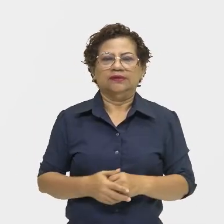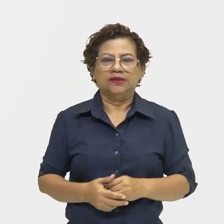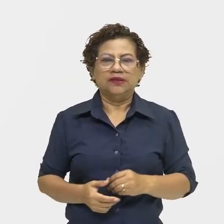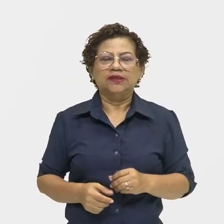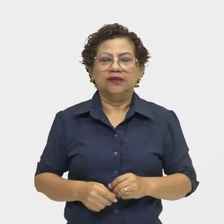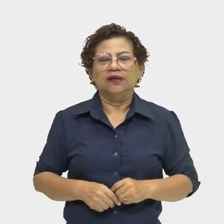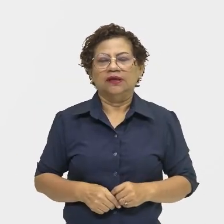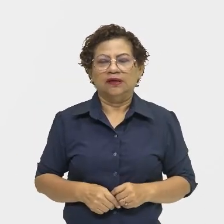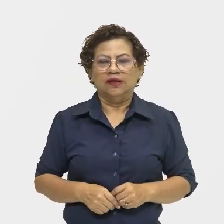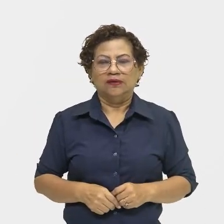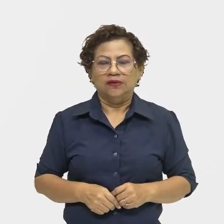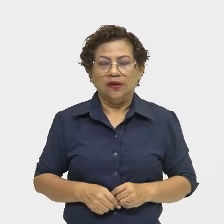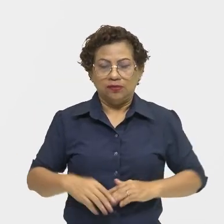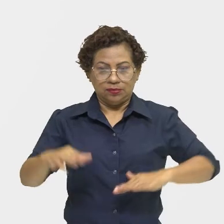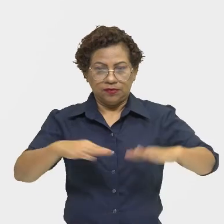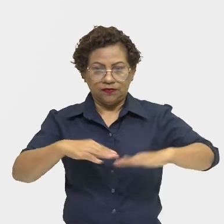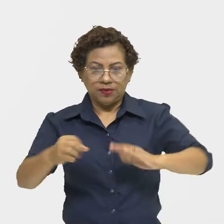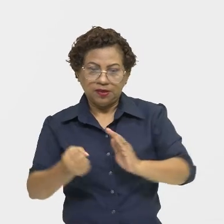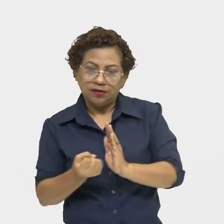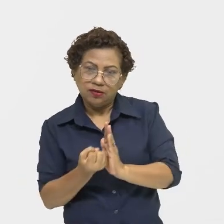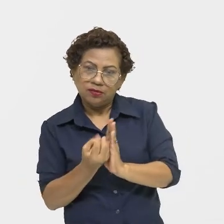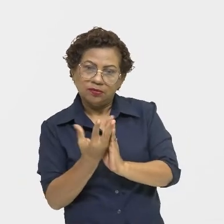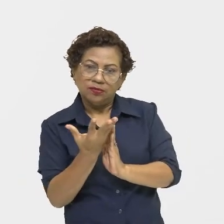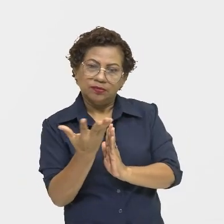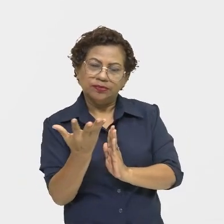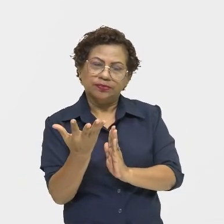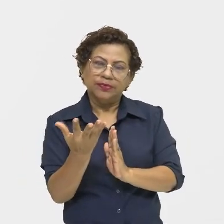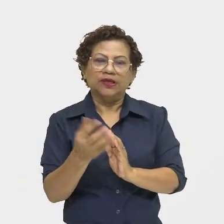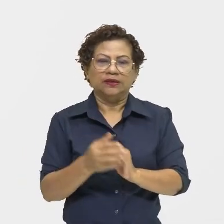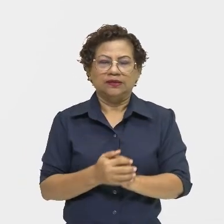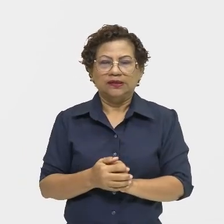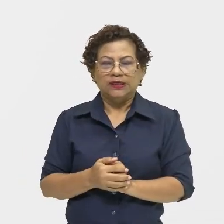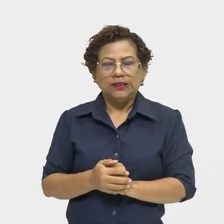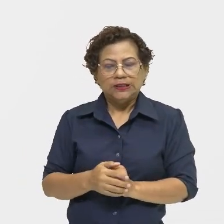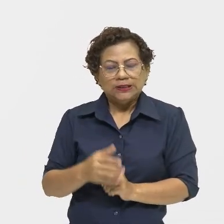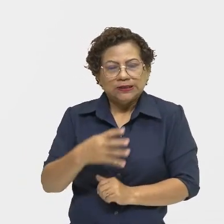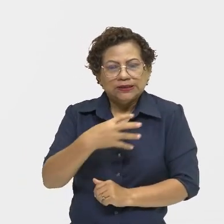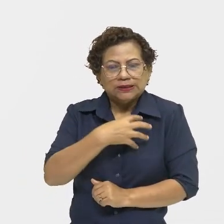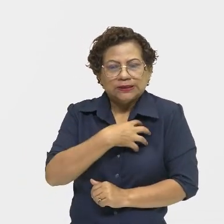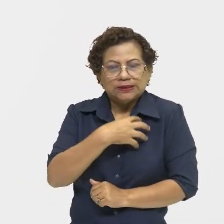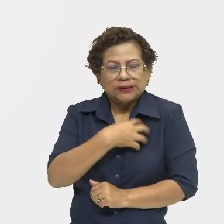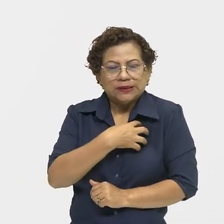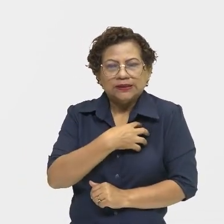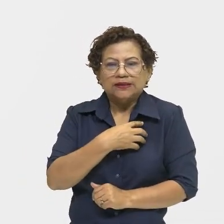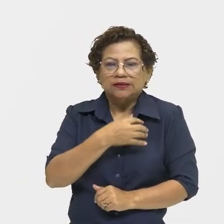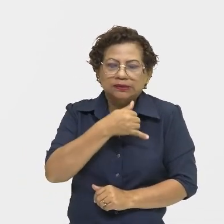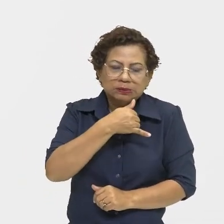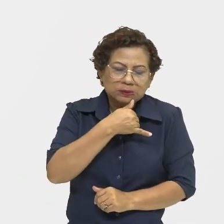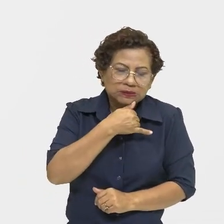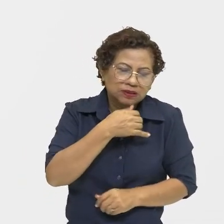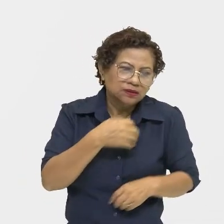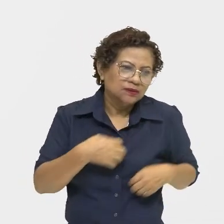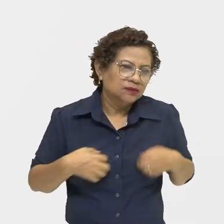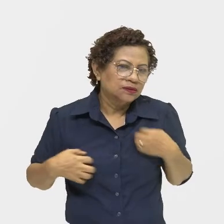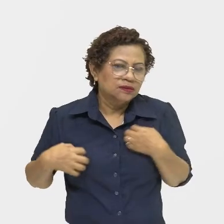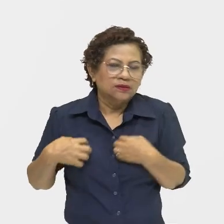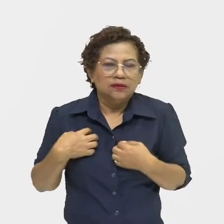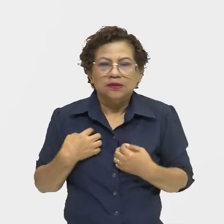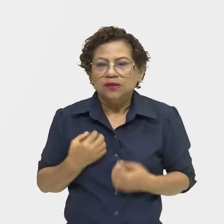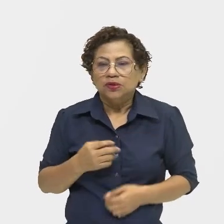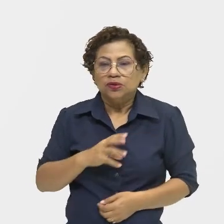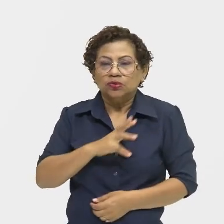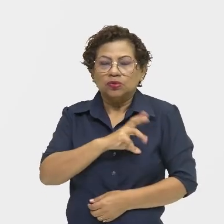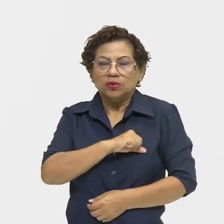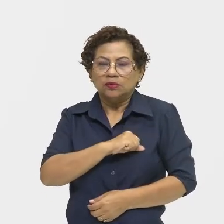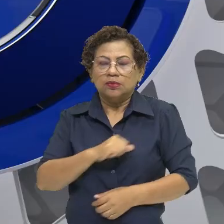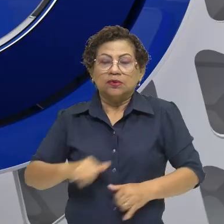emoção, mas é uma emoção muito mais dramática. A emoção da tristeza, da angústia, de um amor, mas um amor